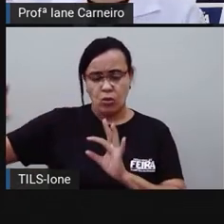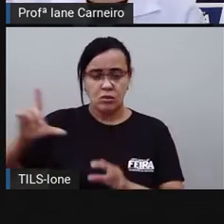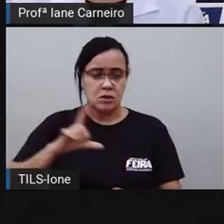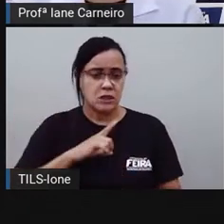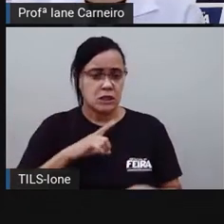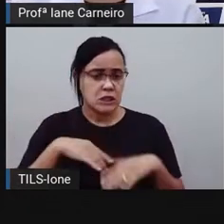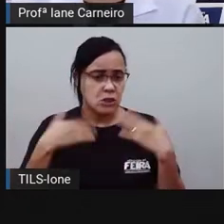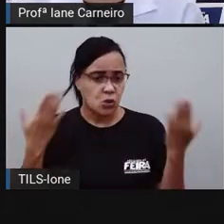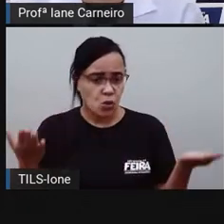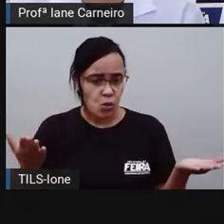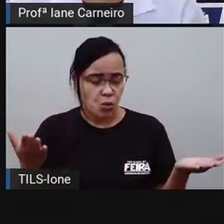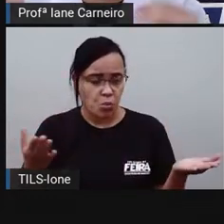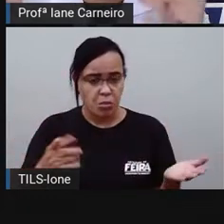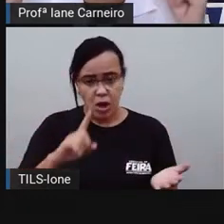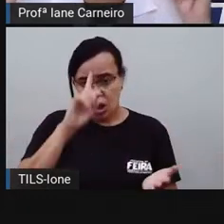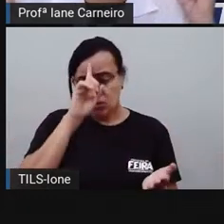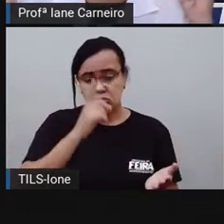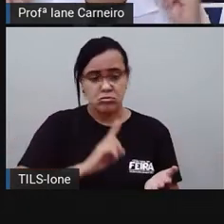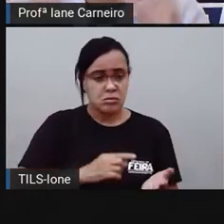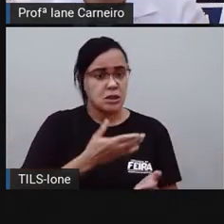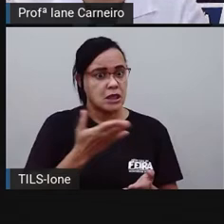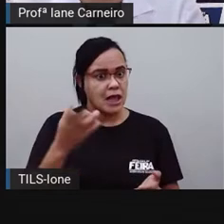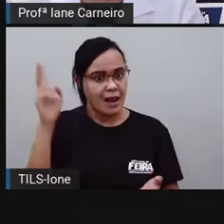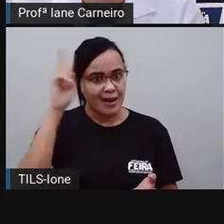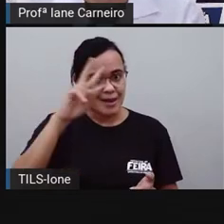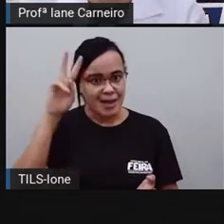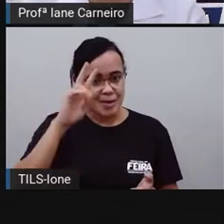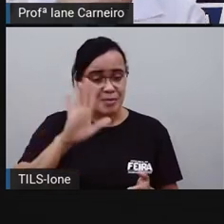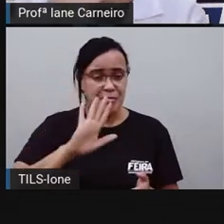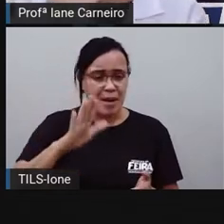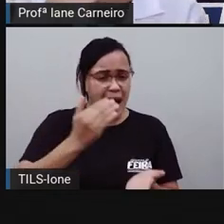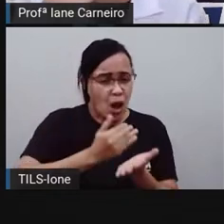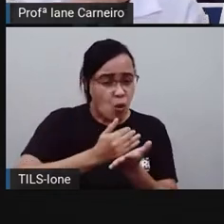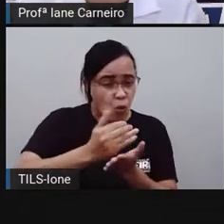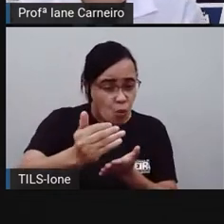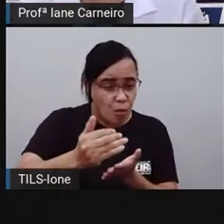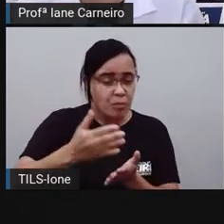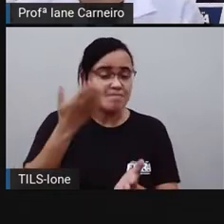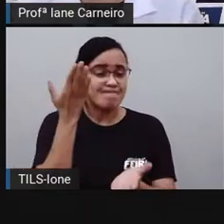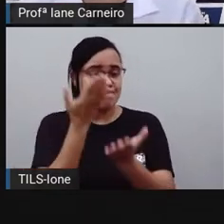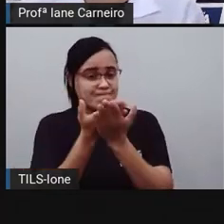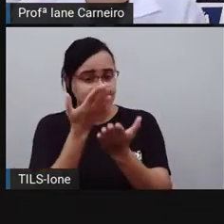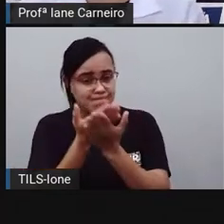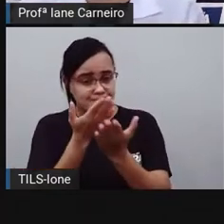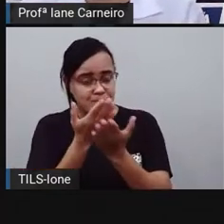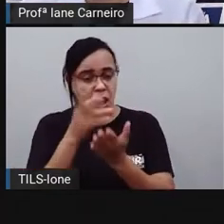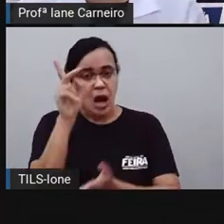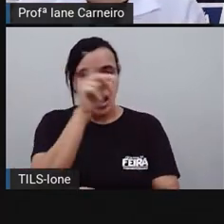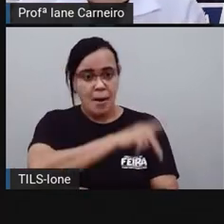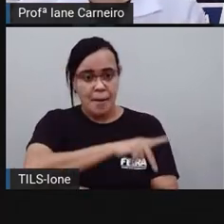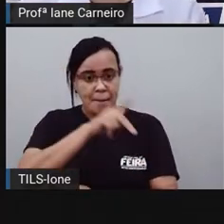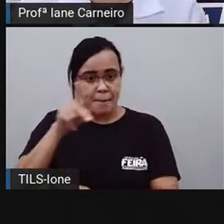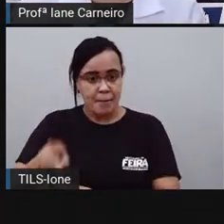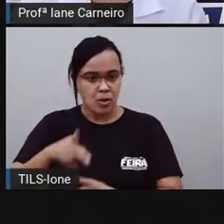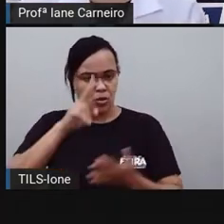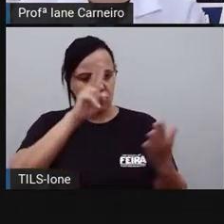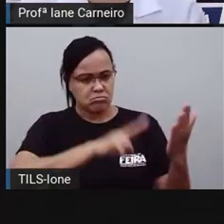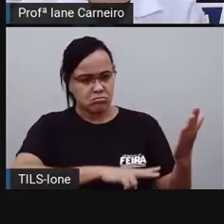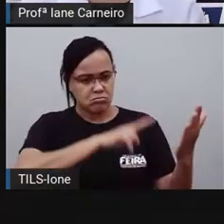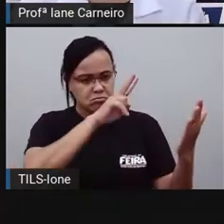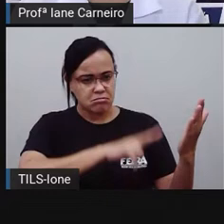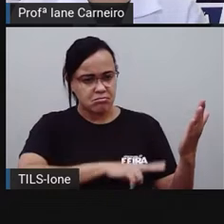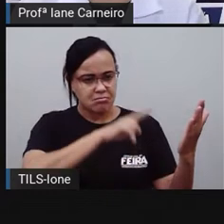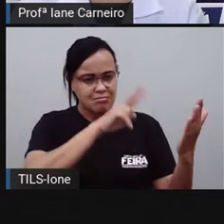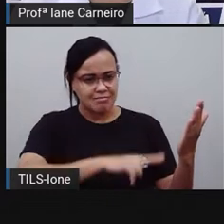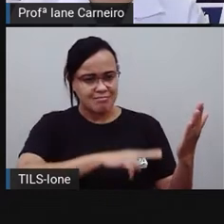Eu não sei se vocês lembram, mas lá, ó, no início de nossas aulas, a Prós fez uma leitura de um conto que se chama Quem